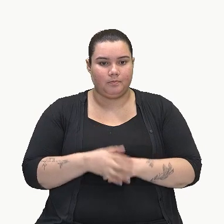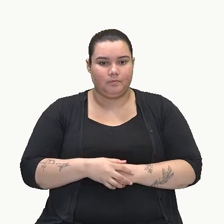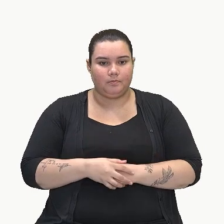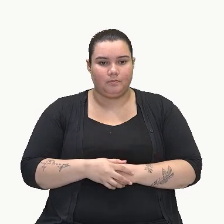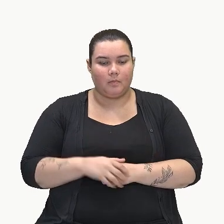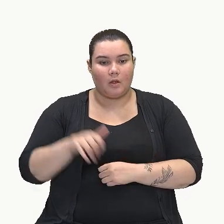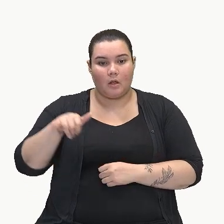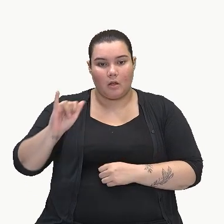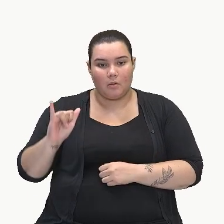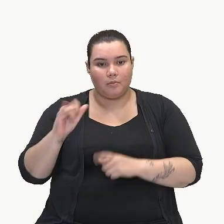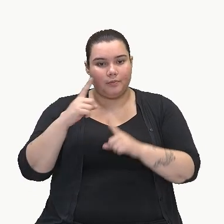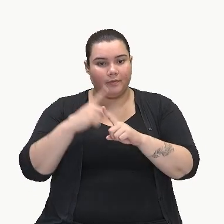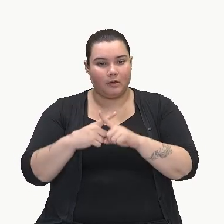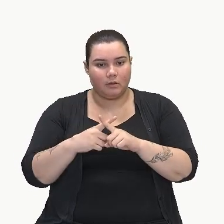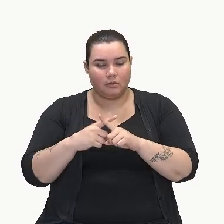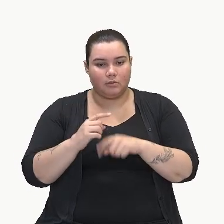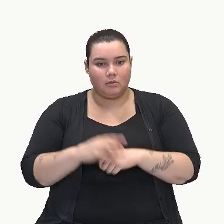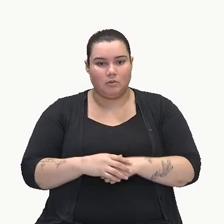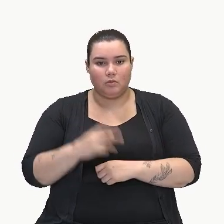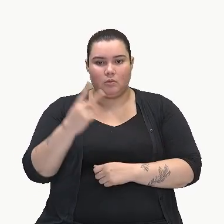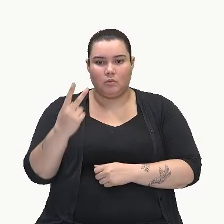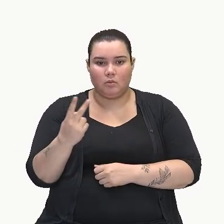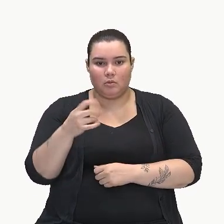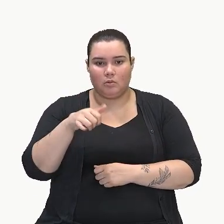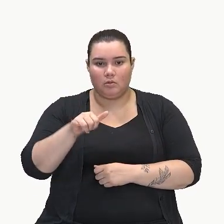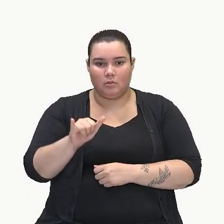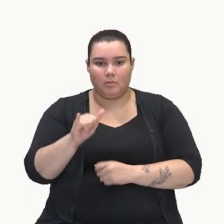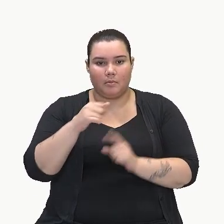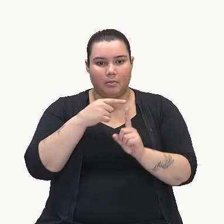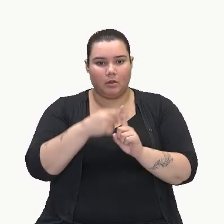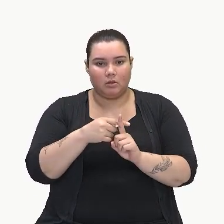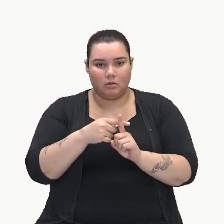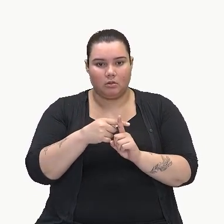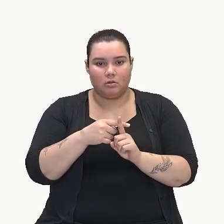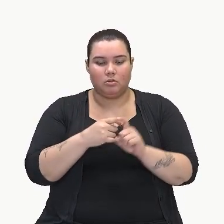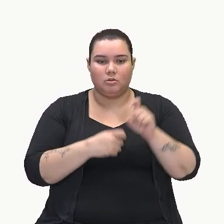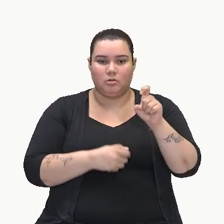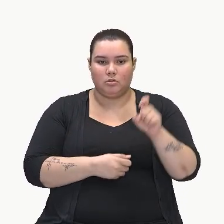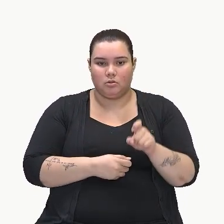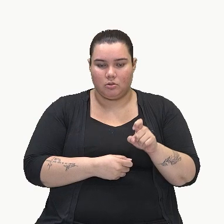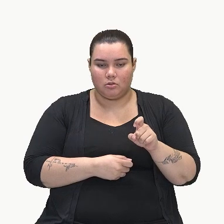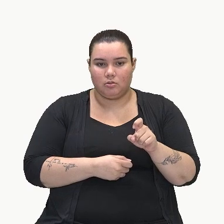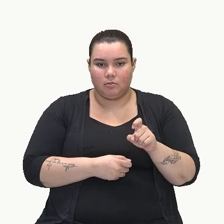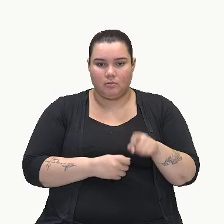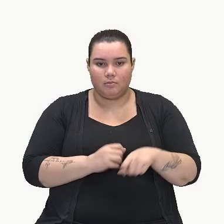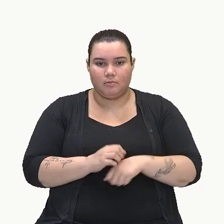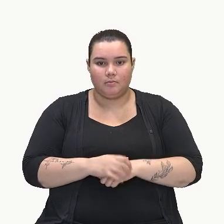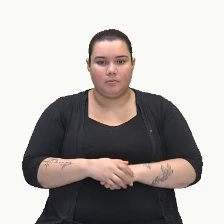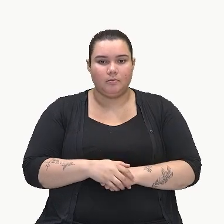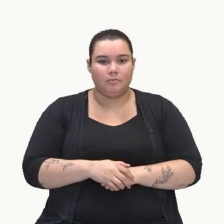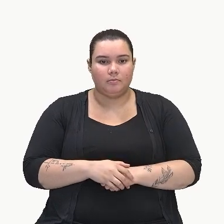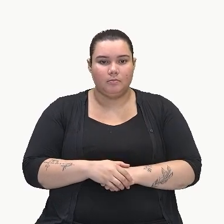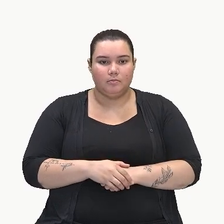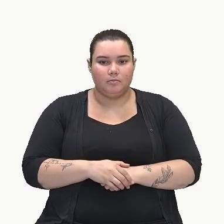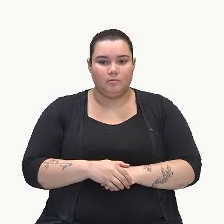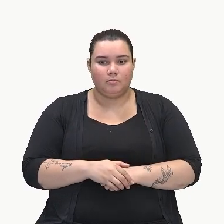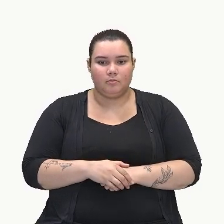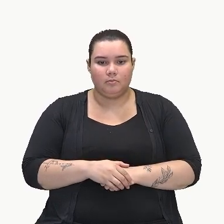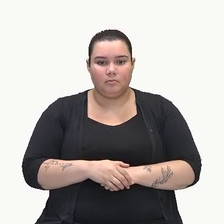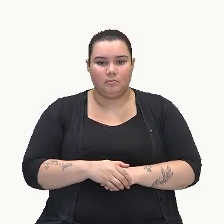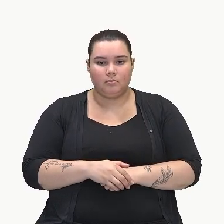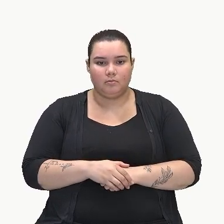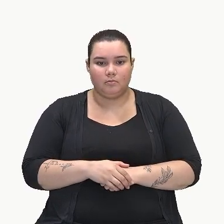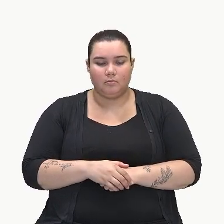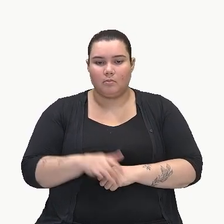vezes 2y mais x, tá?